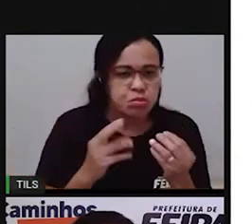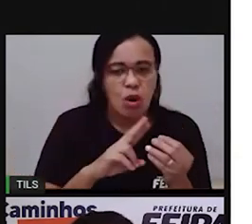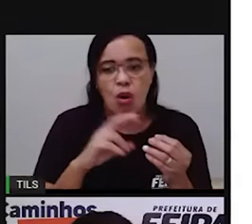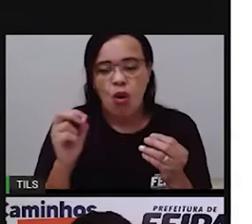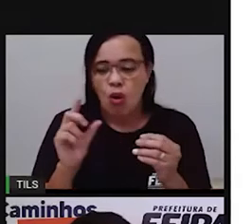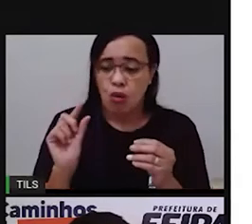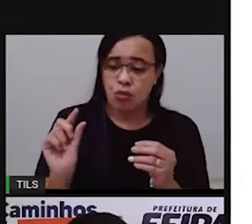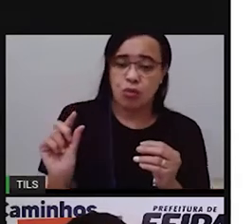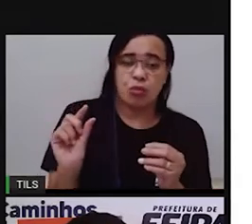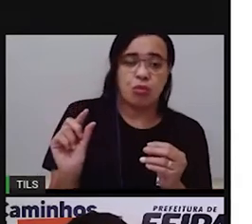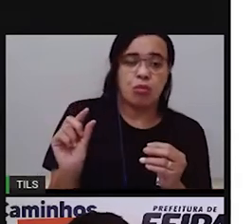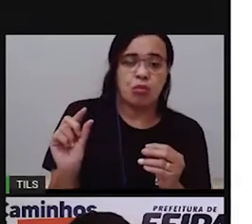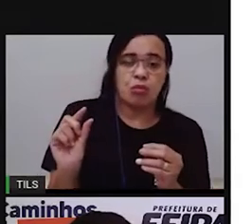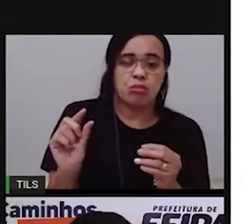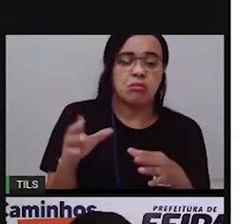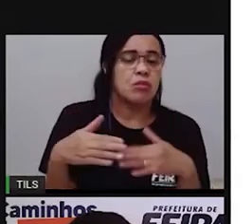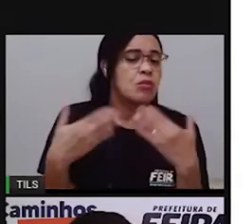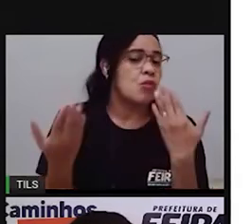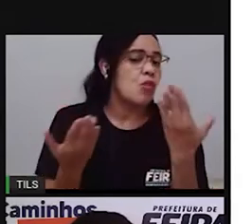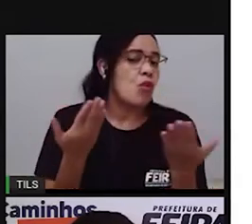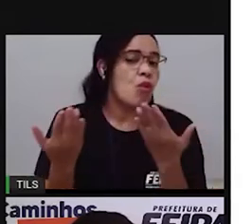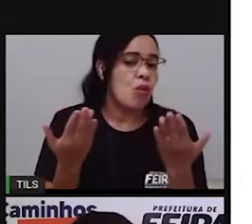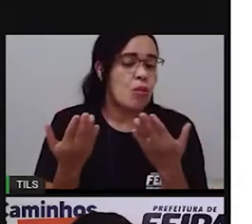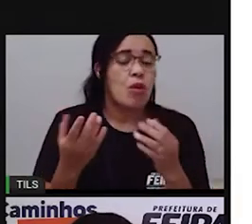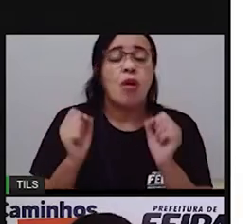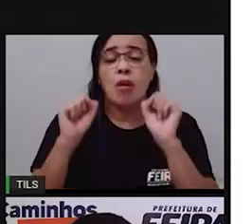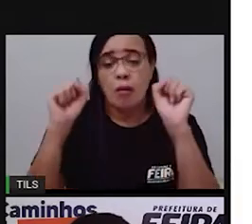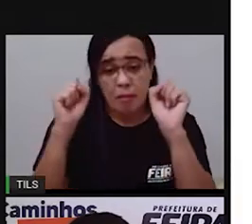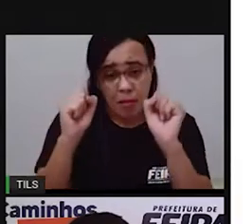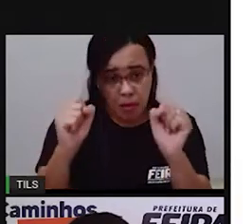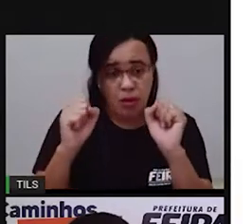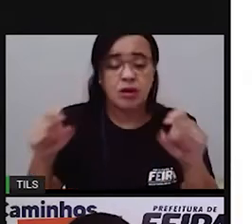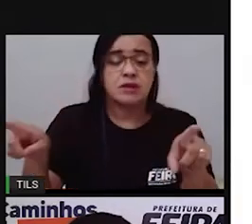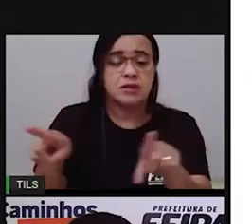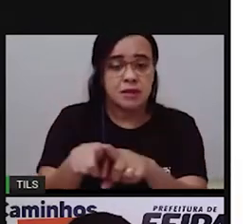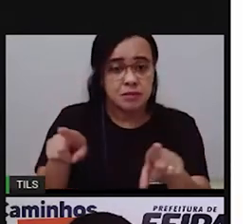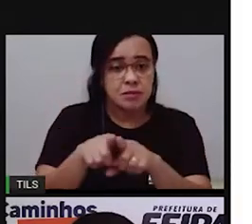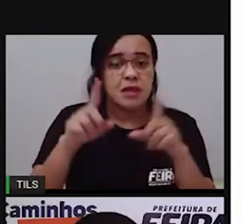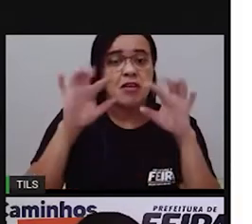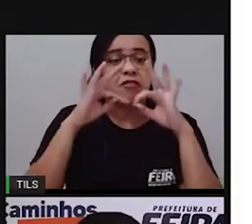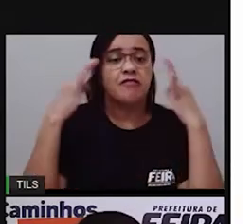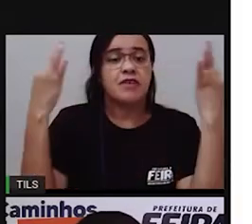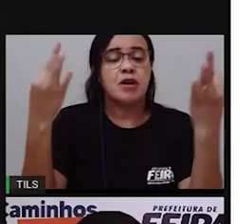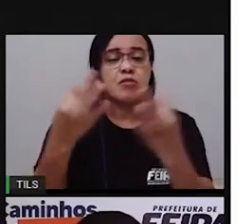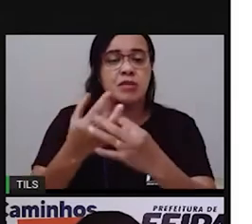podem criar estratégias juntos para economizar água